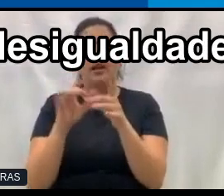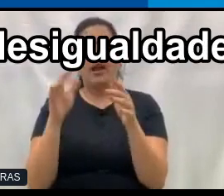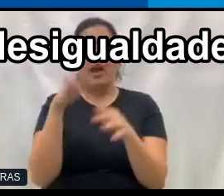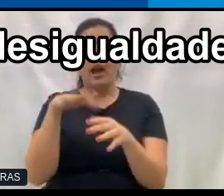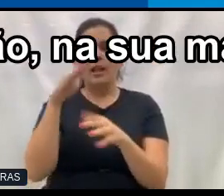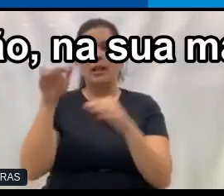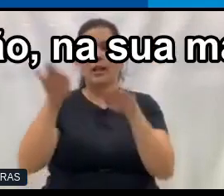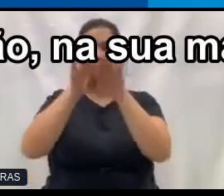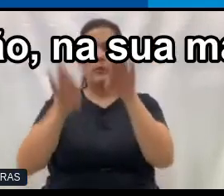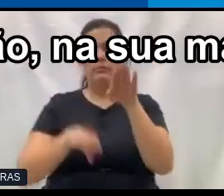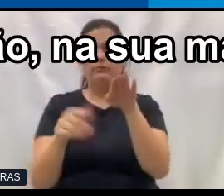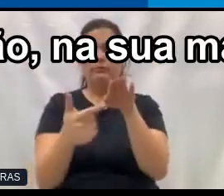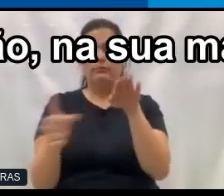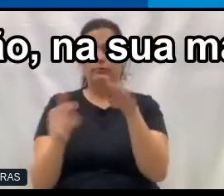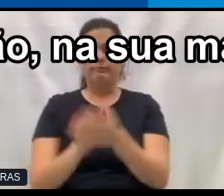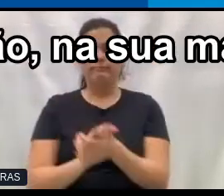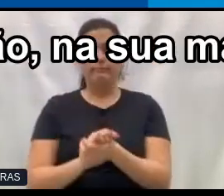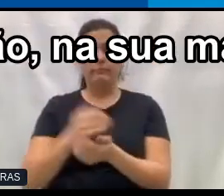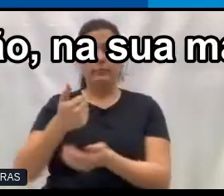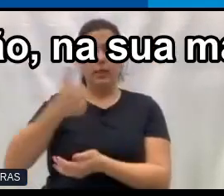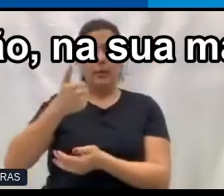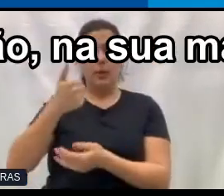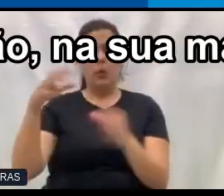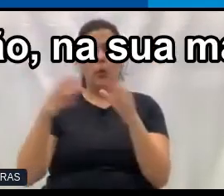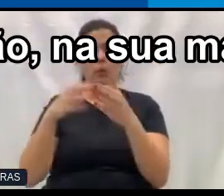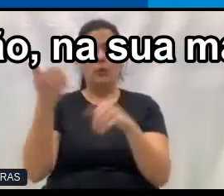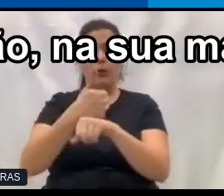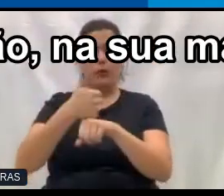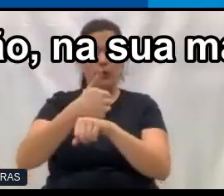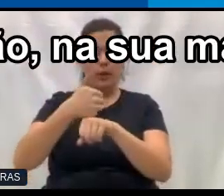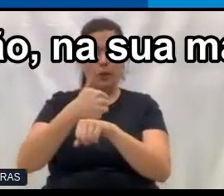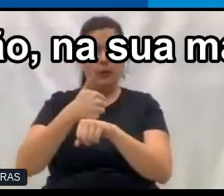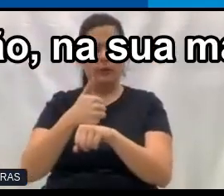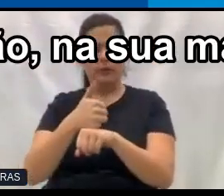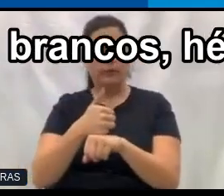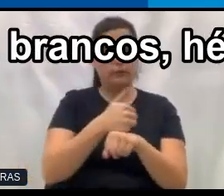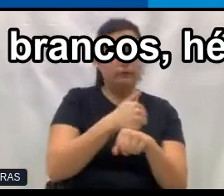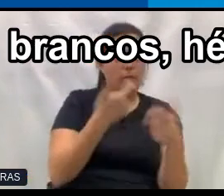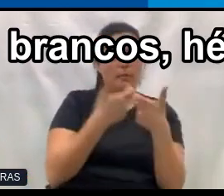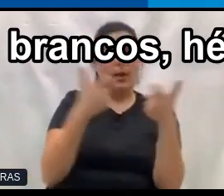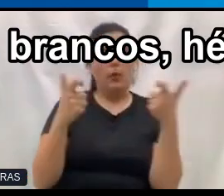desigualdade. Primeiro, equipes que são, na sua maioria,